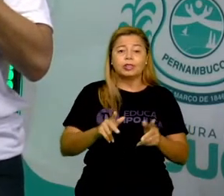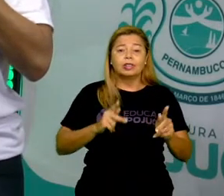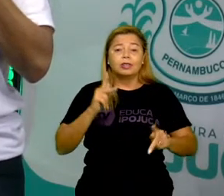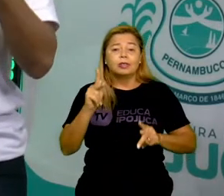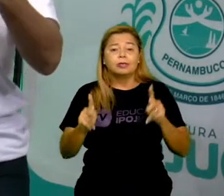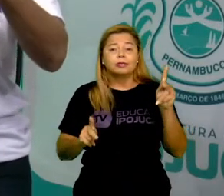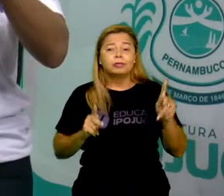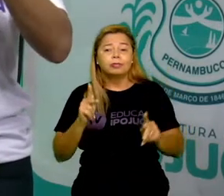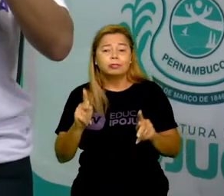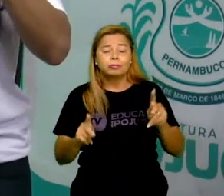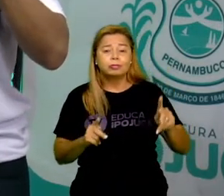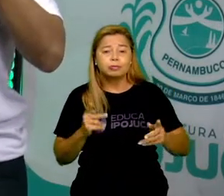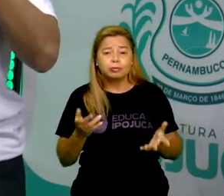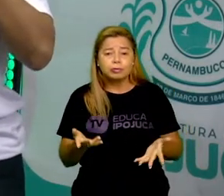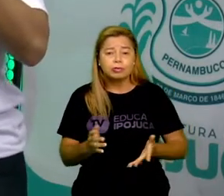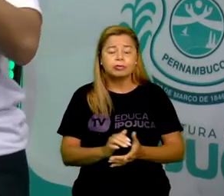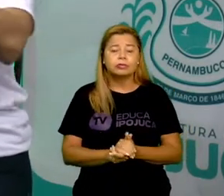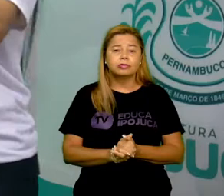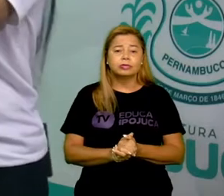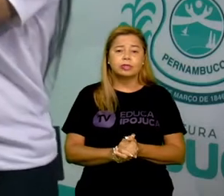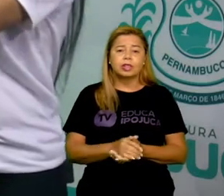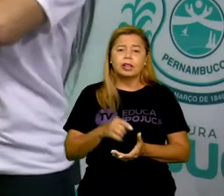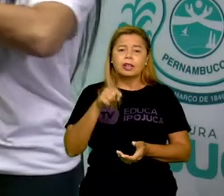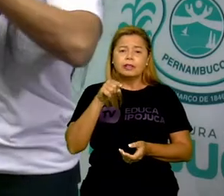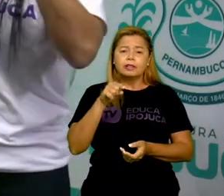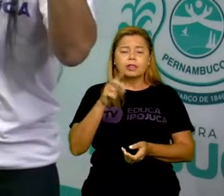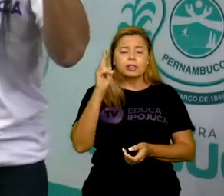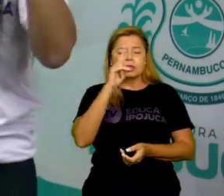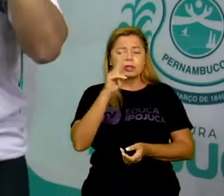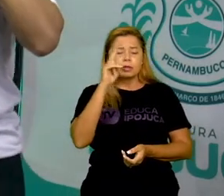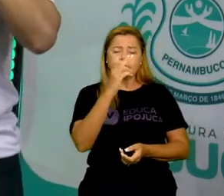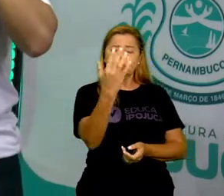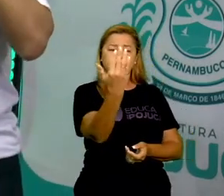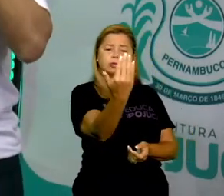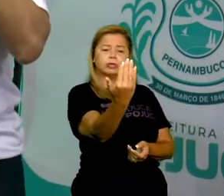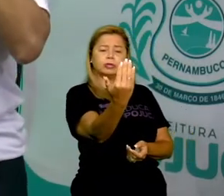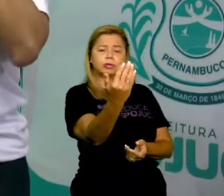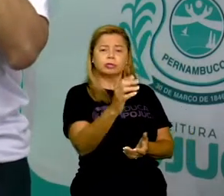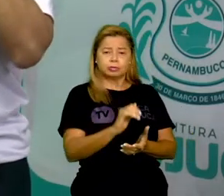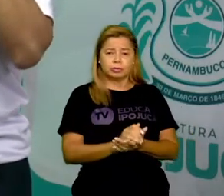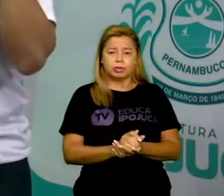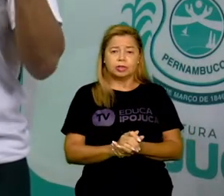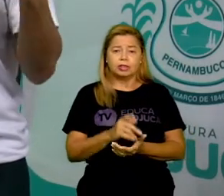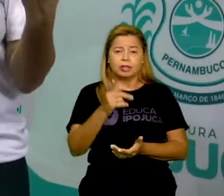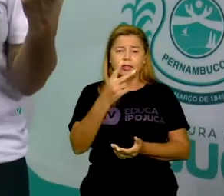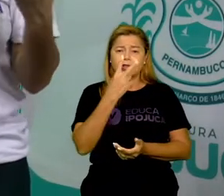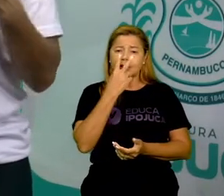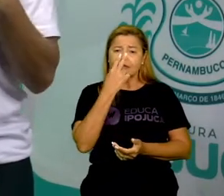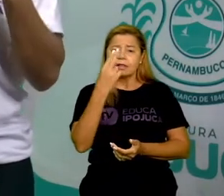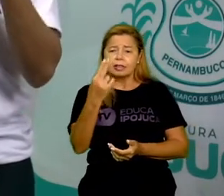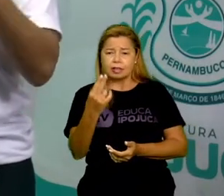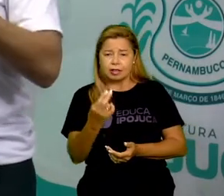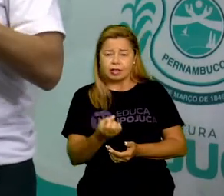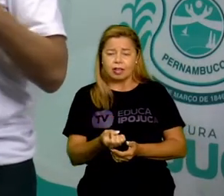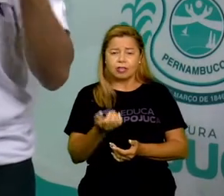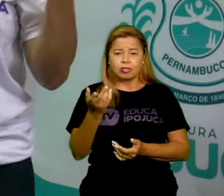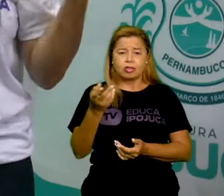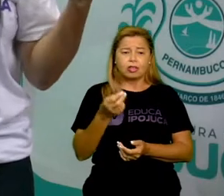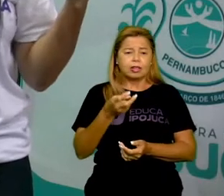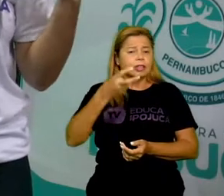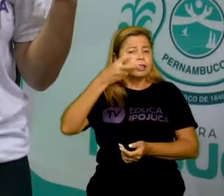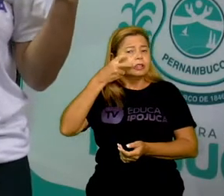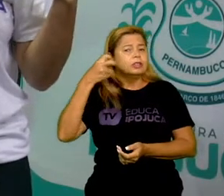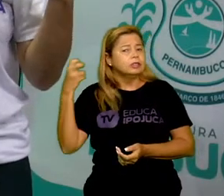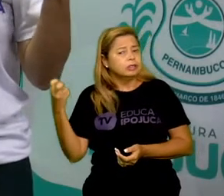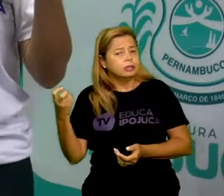espelho, você se vê com algum traço de algum povo, ah, eu poderia ter uns traços indígenas,